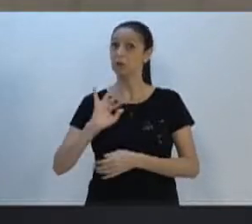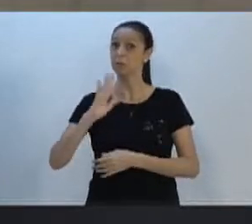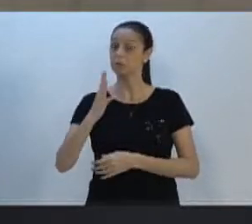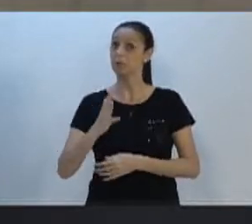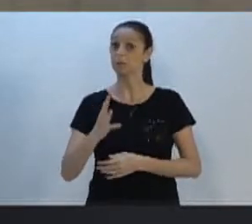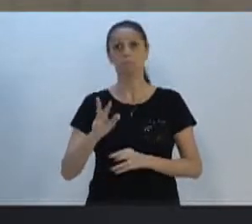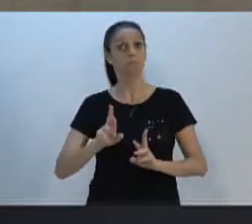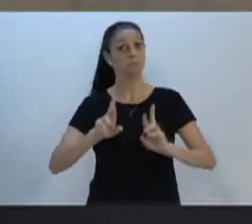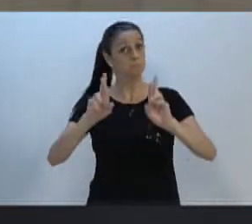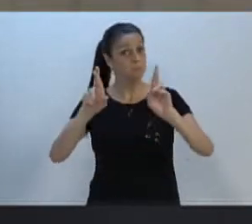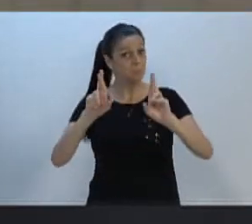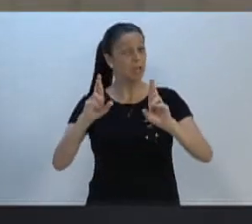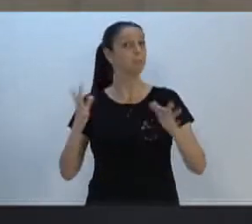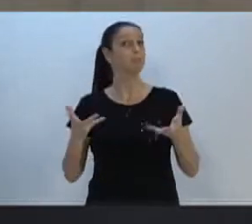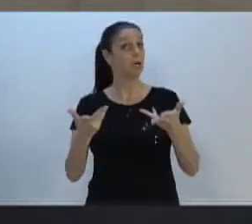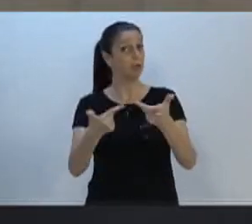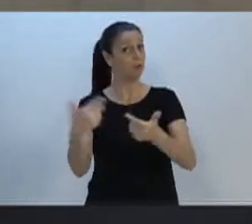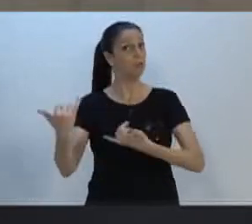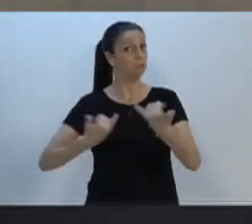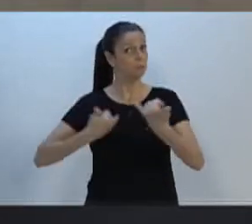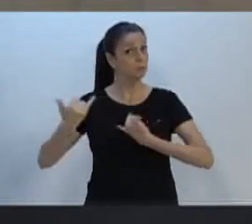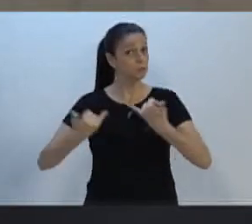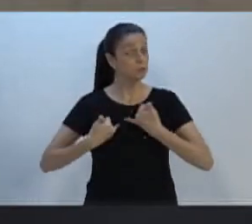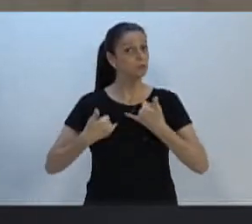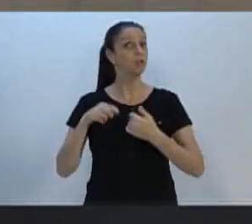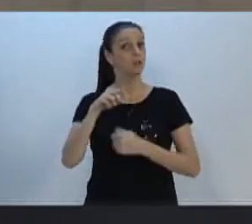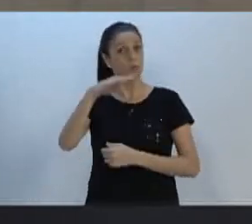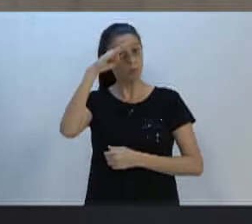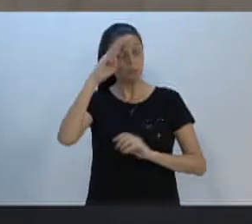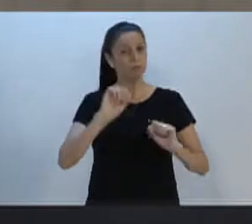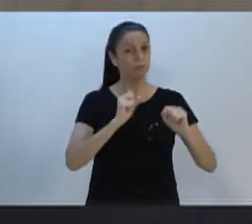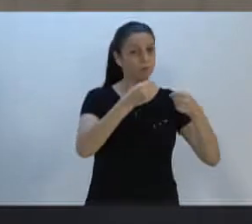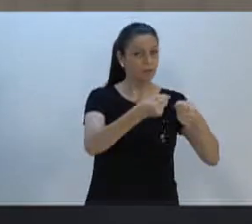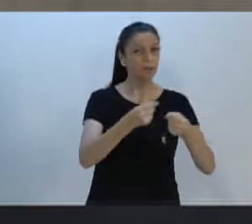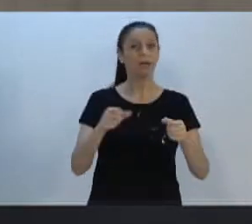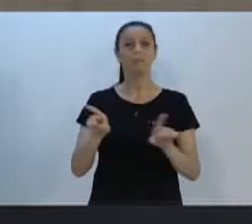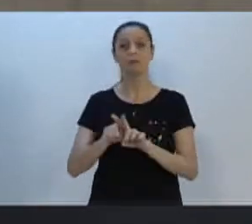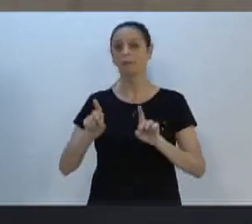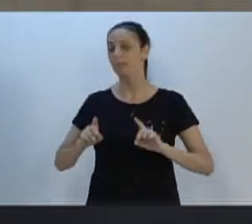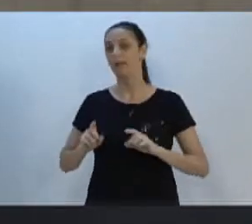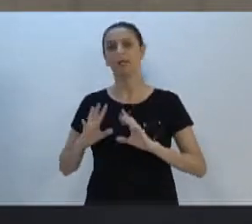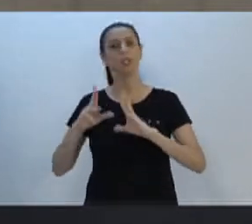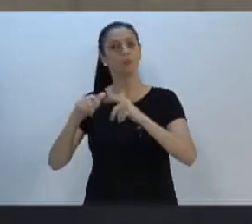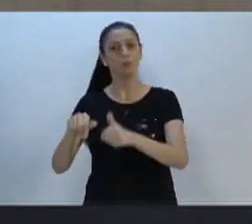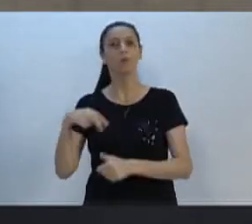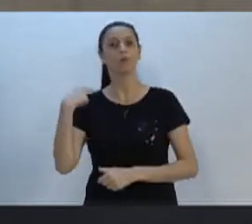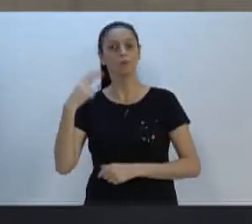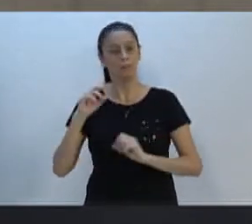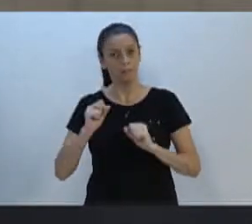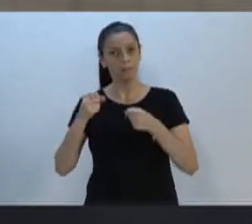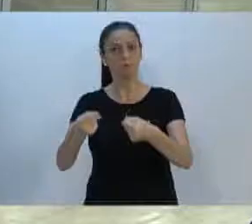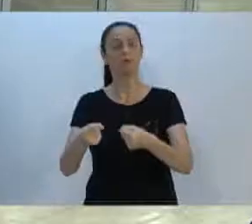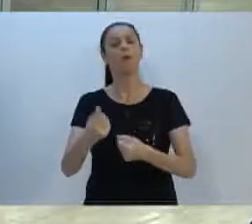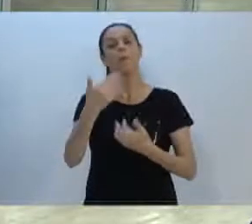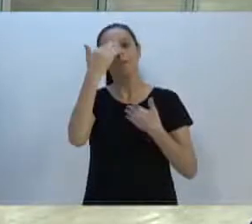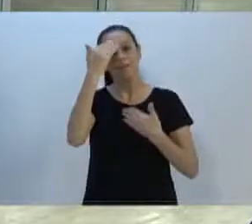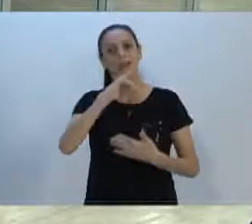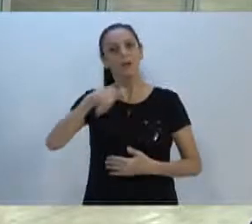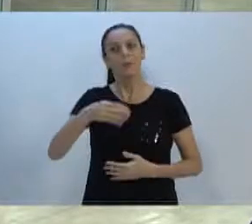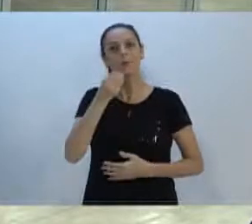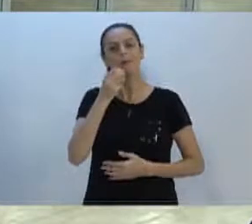vem ao encontro daquilo que o senhor tem defendido e que todos os demais vereadores aqui têm defendido. Obrigado pela oportunidade.